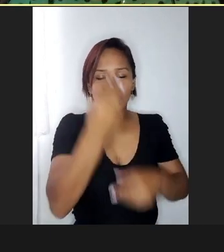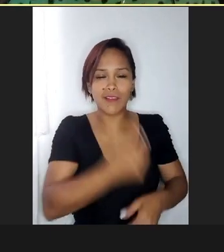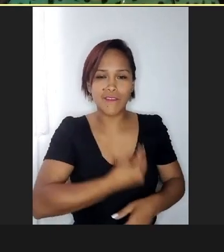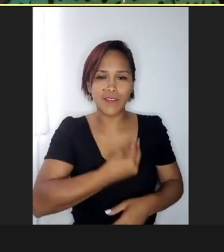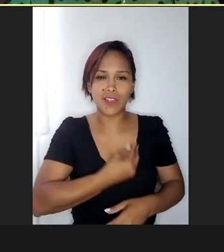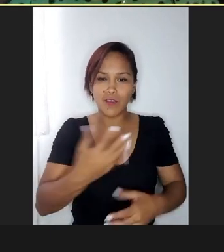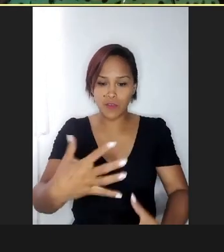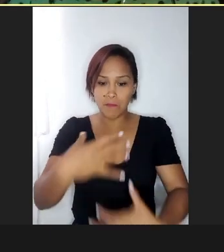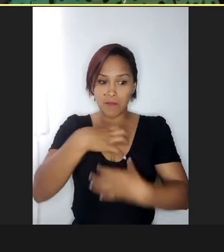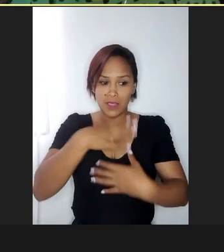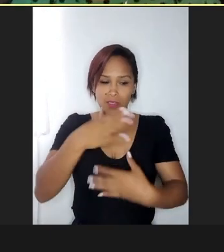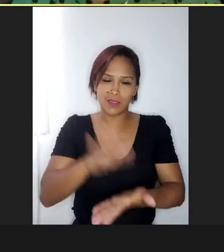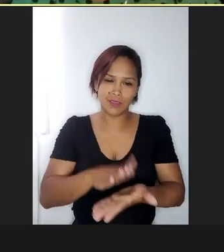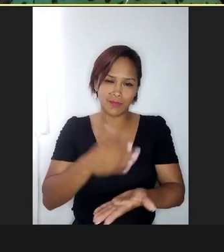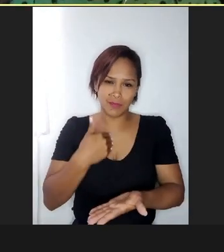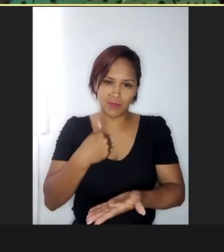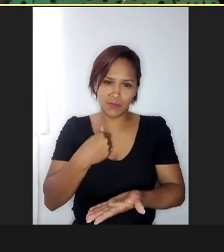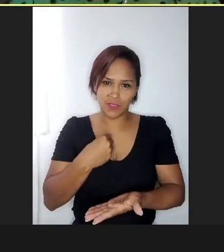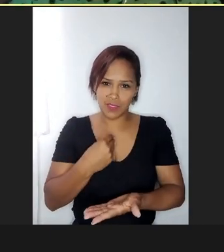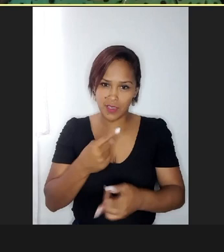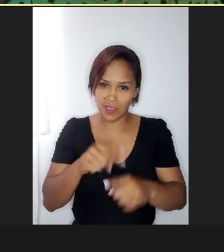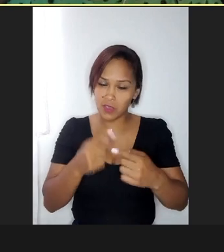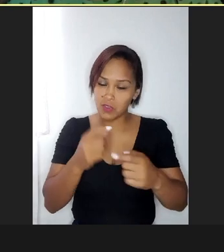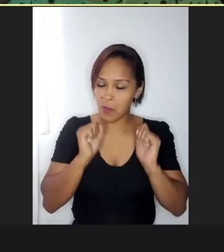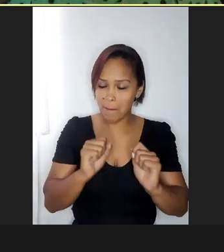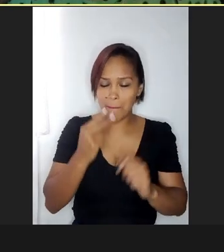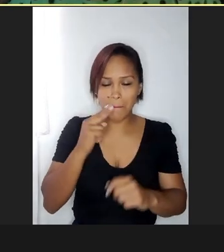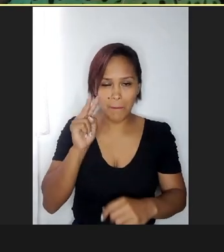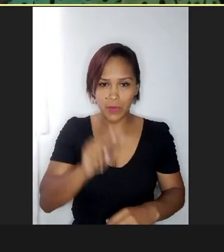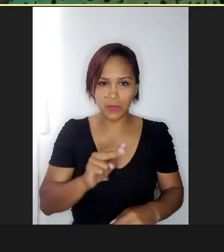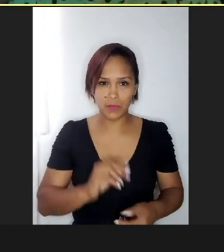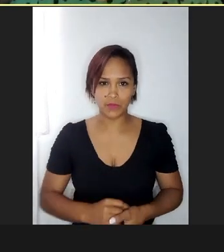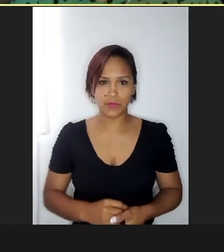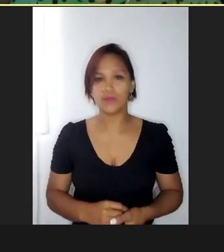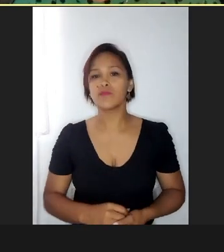impactante para mim, eu acho que vale bem a pena ler.